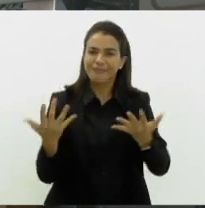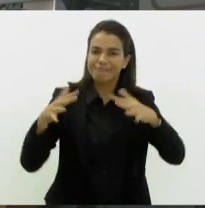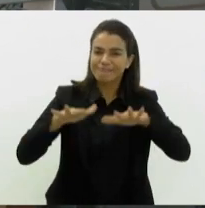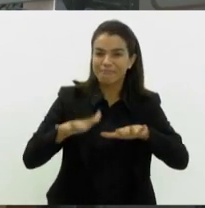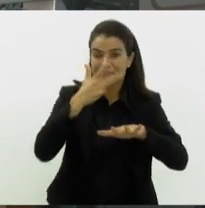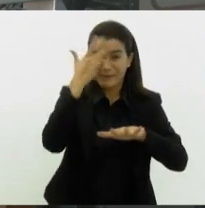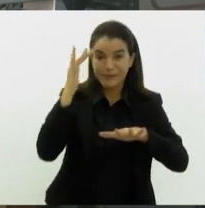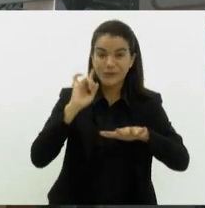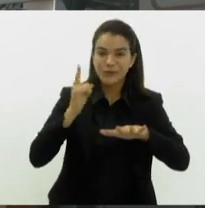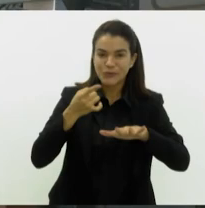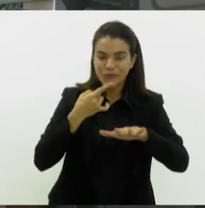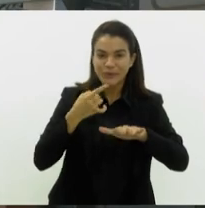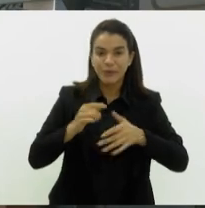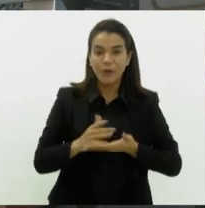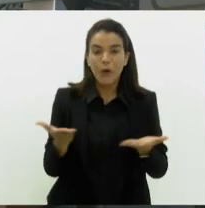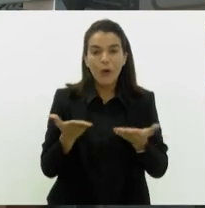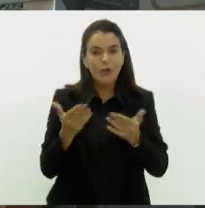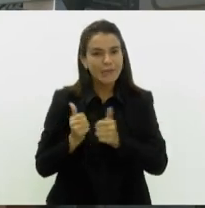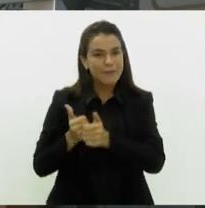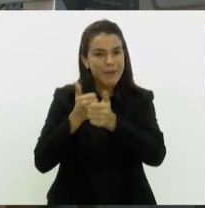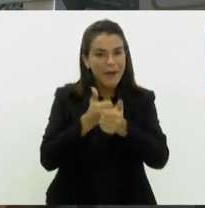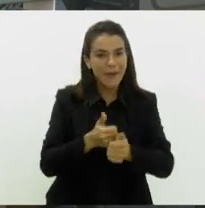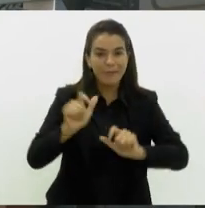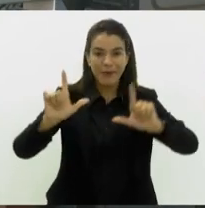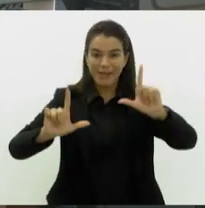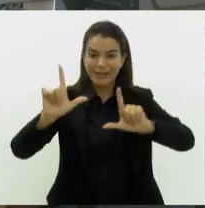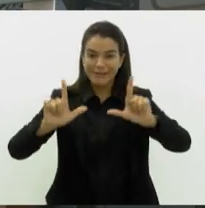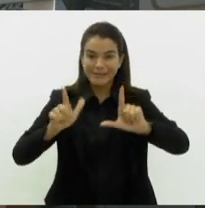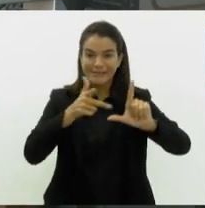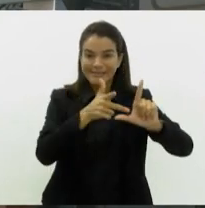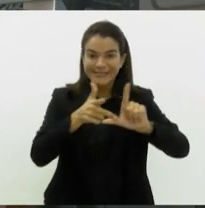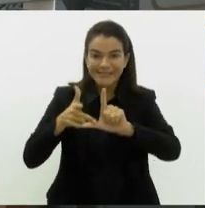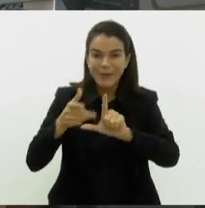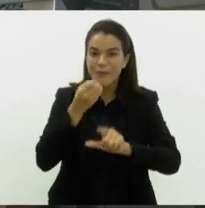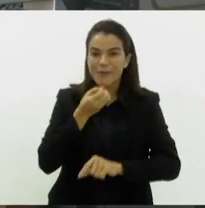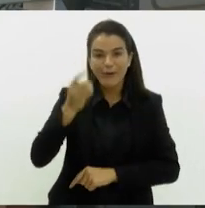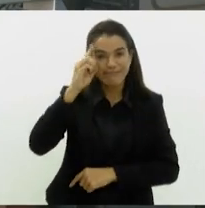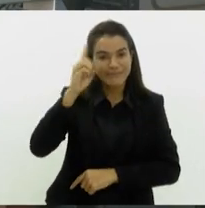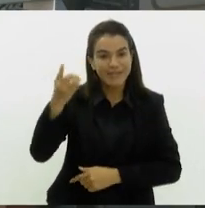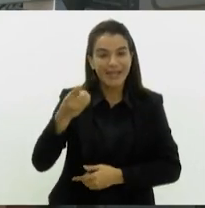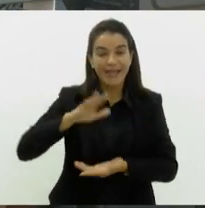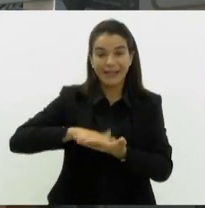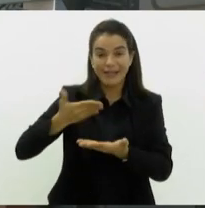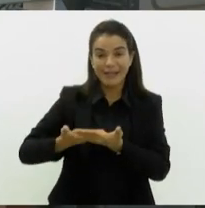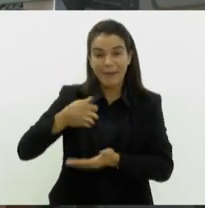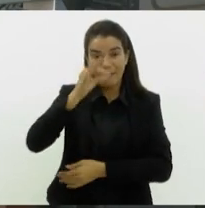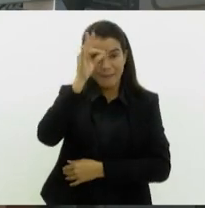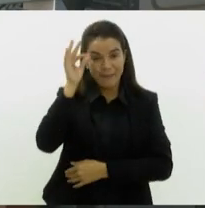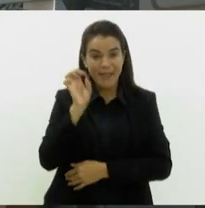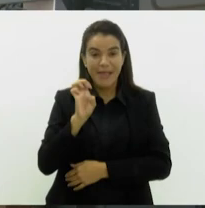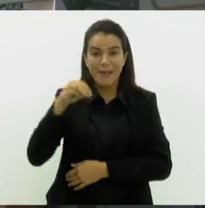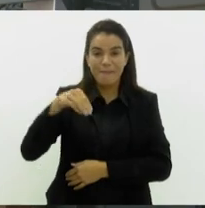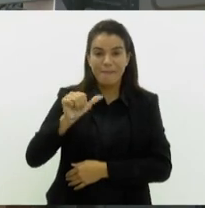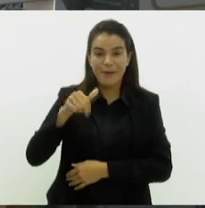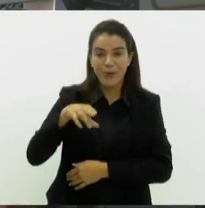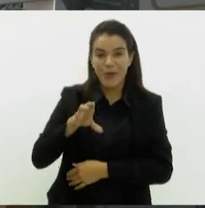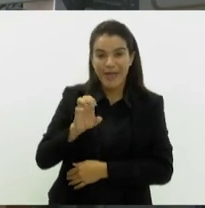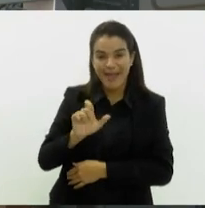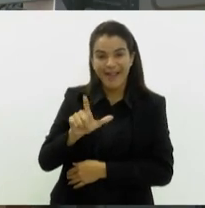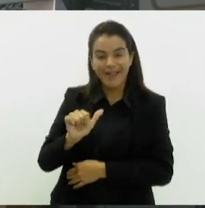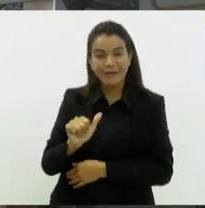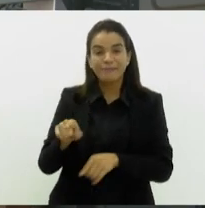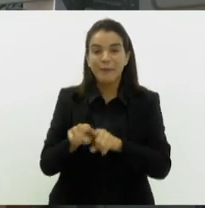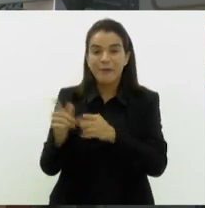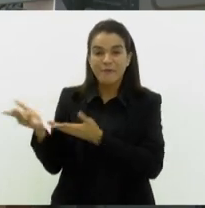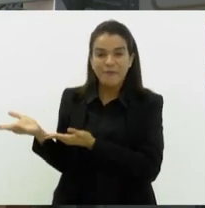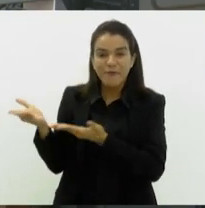pessoas surdas. Hoje quem me acompanha aqui na transmissão do Bom Dia é a intérprete Manuela Bezerra, que está aqui ao meu lado. E nós vamos